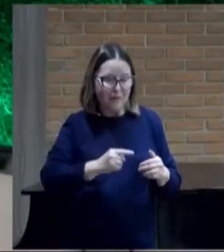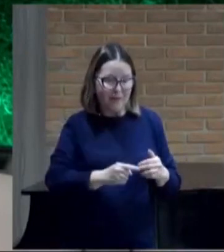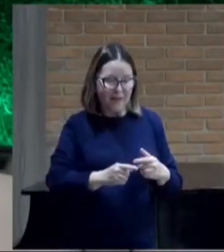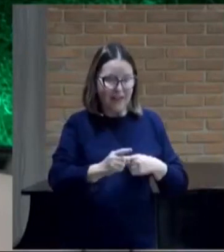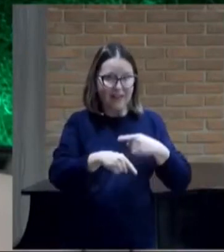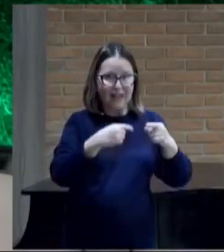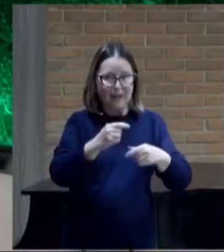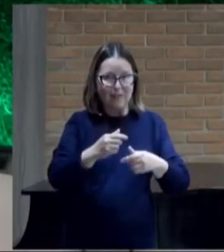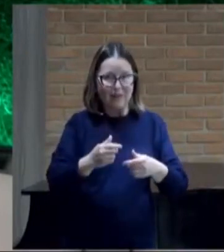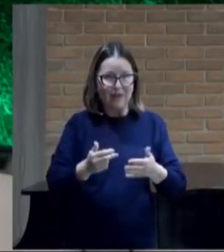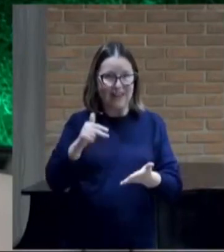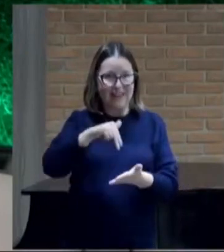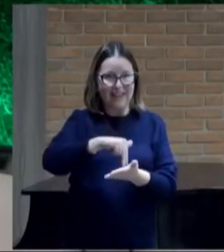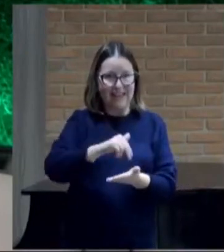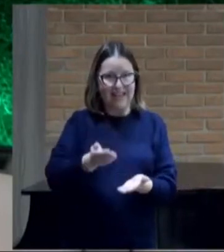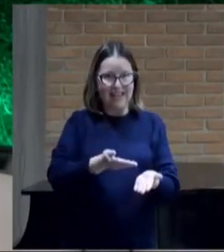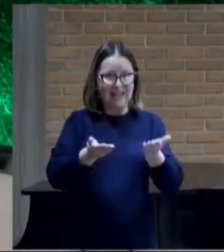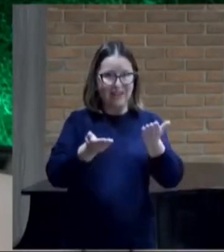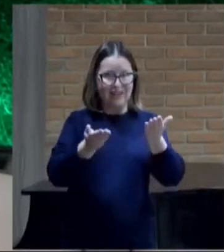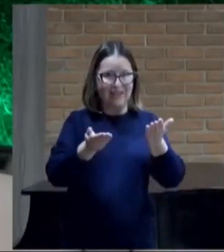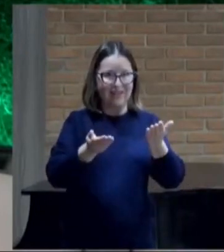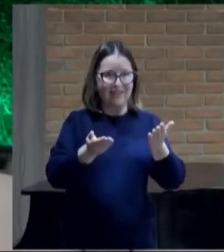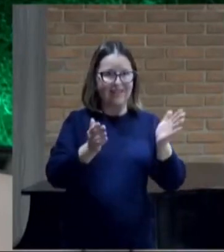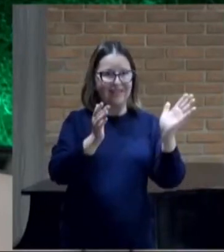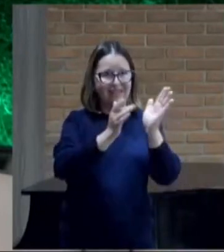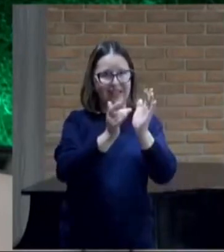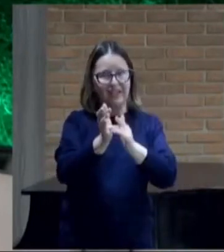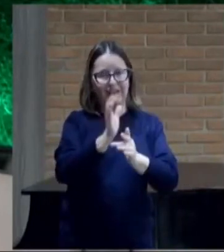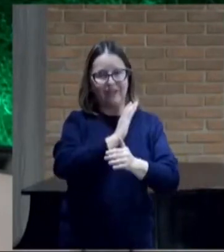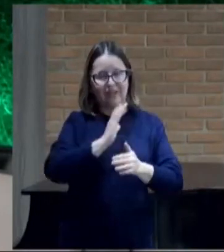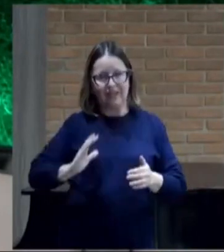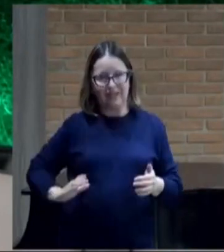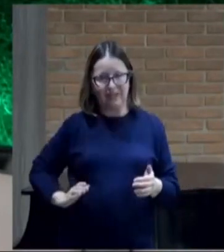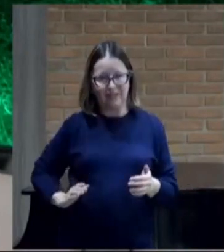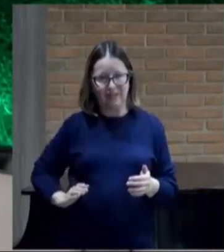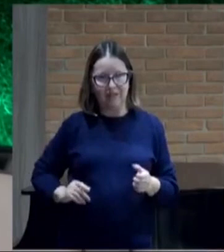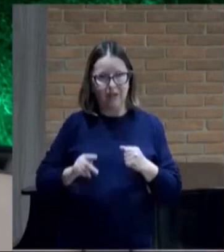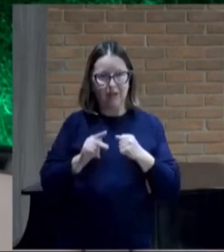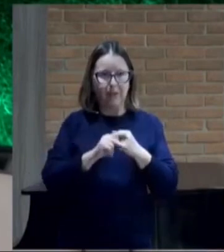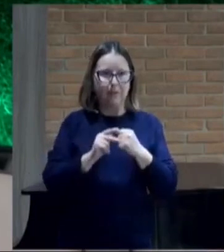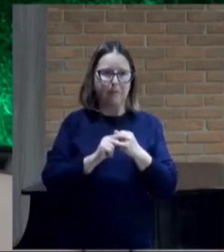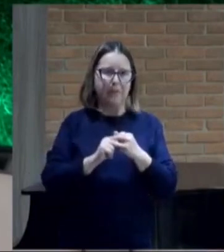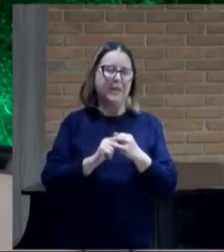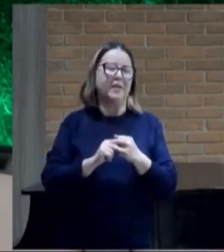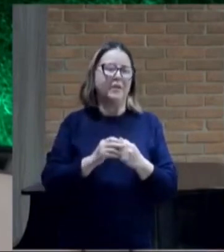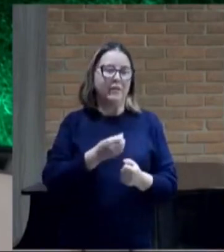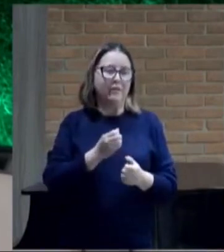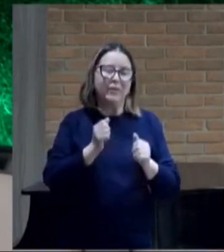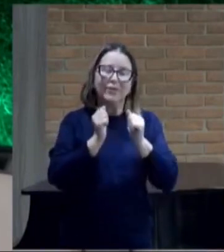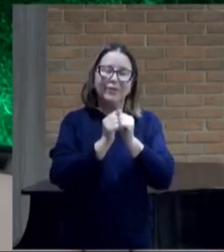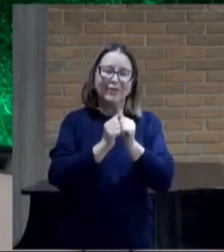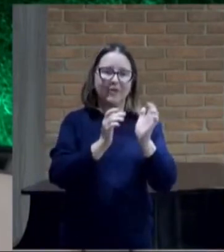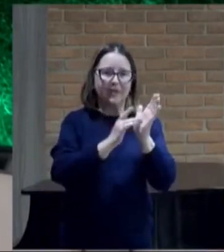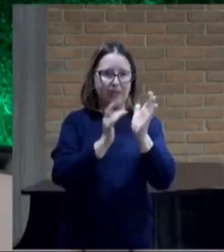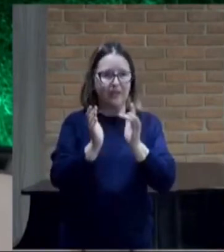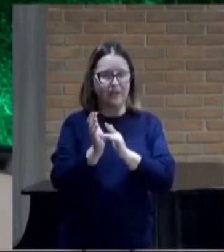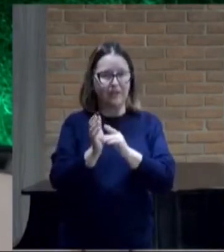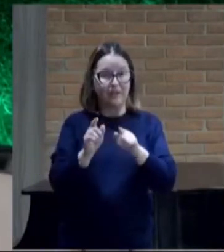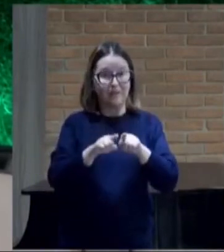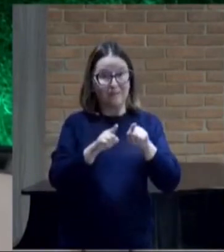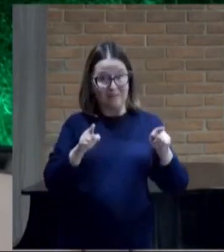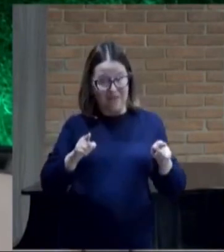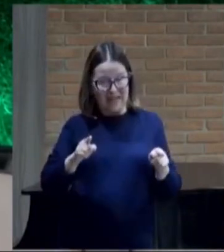conhecimento De Jesus Ele tinha experiência Com Jesus Mas este